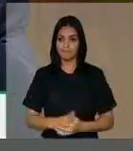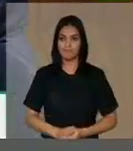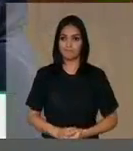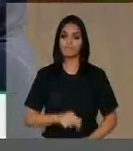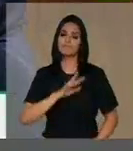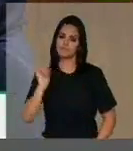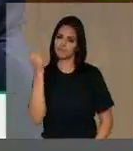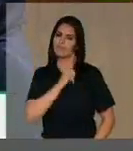Tá bom. Deputado Isacel.